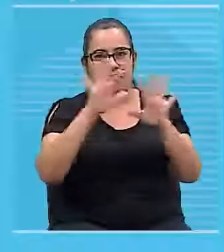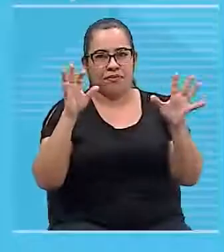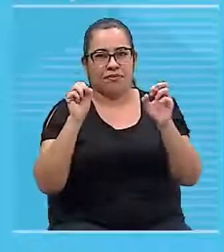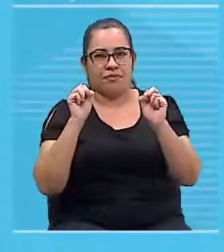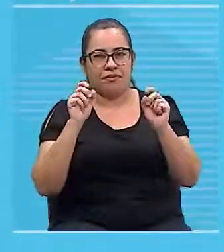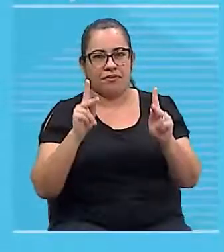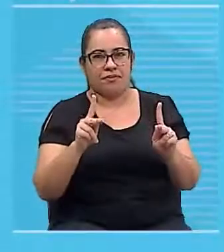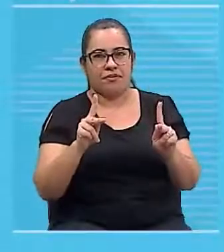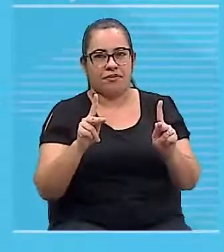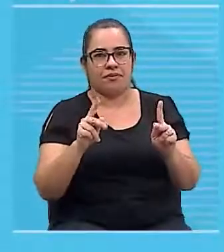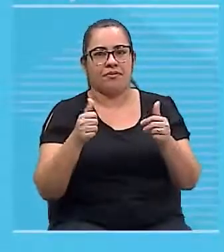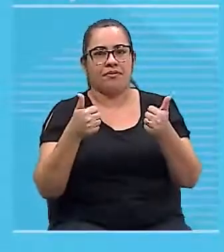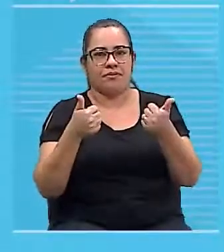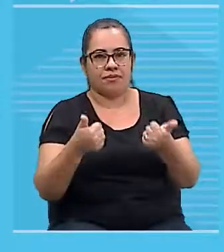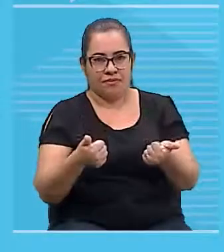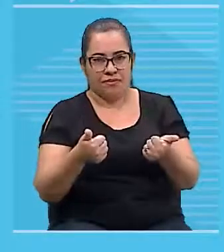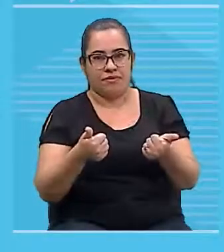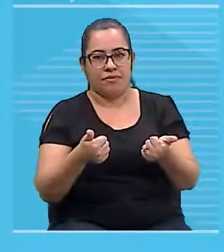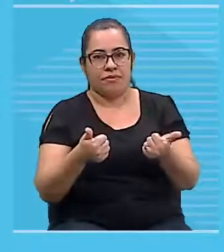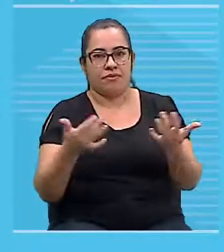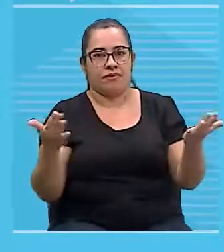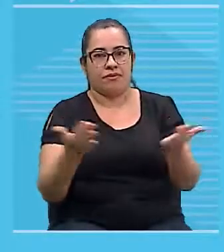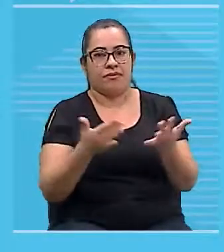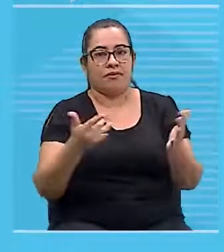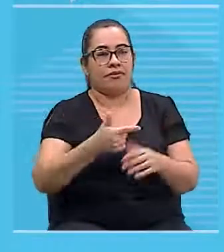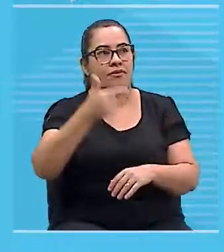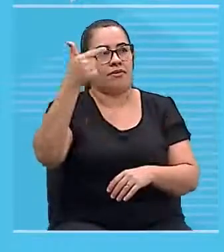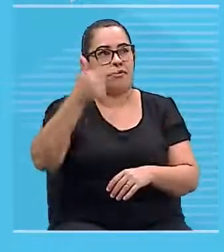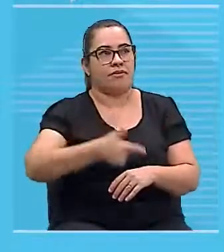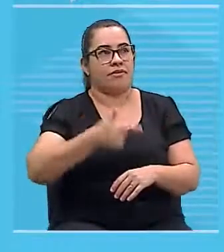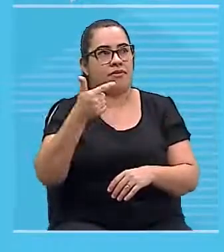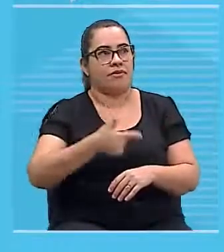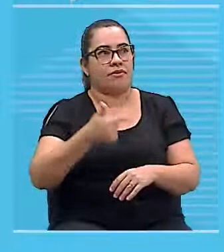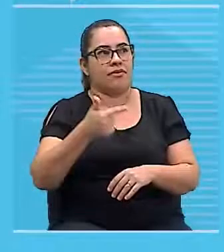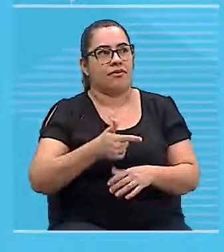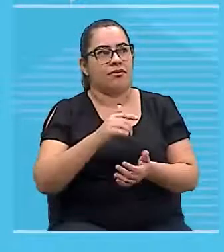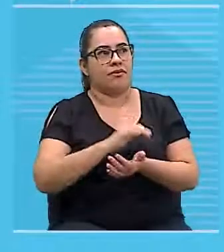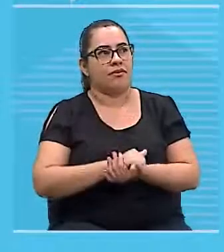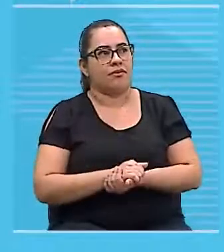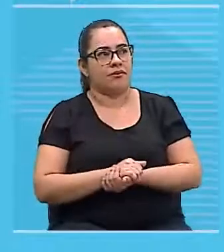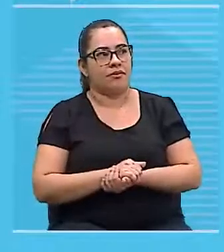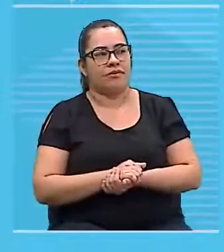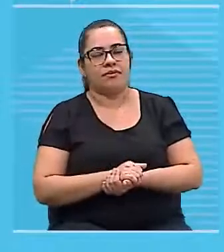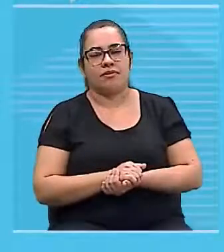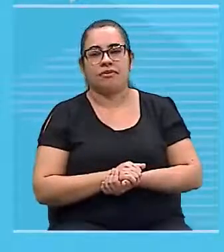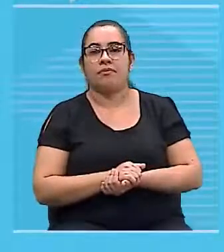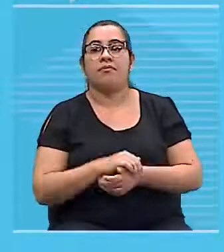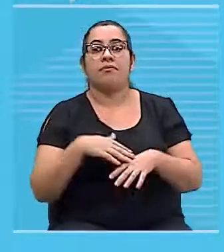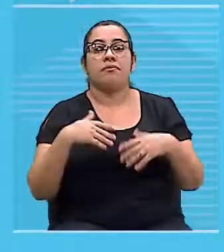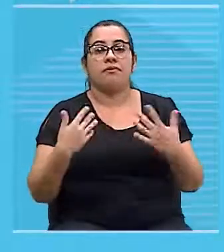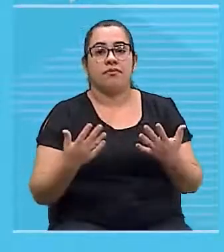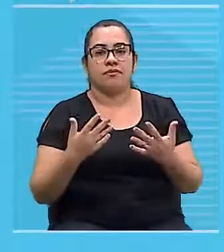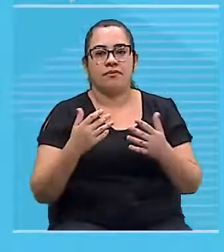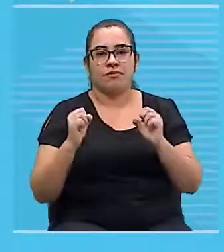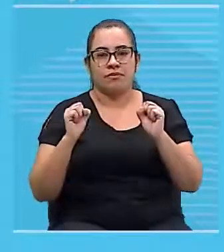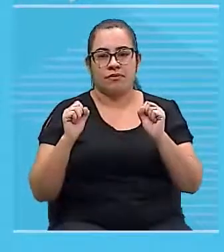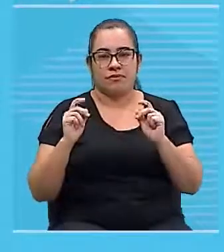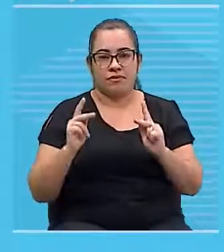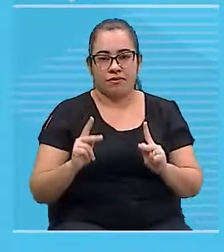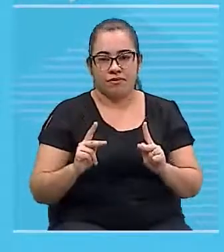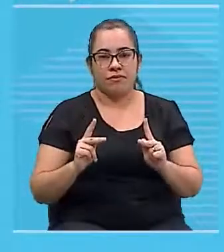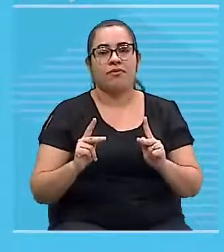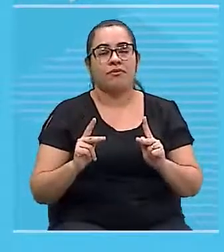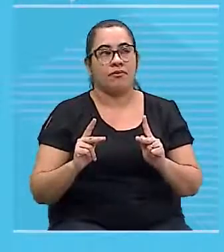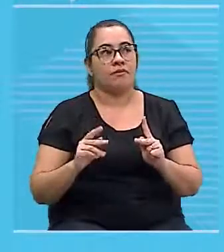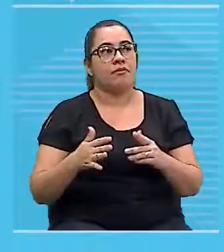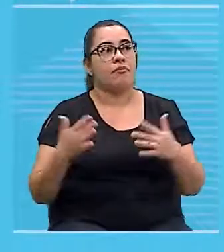telinha, Fernando. Eu vou falar agora do segundo caso. Obrigado, meu amigo. Camila, agora